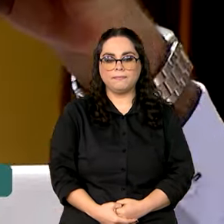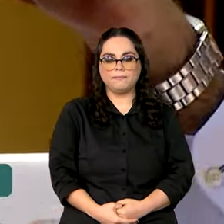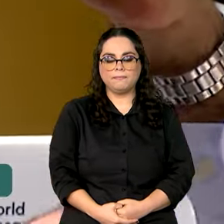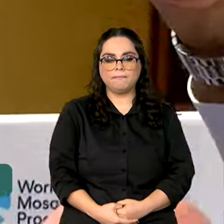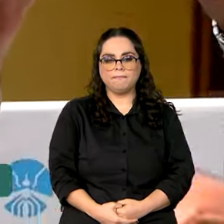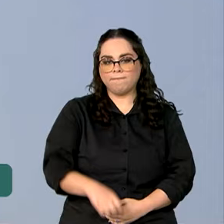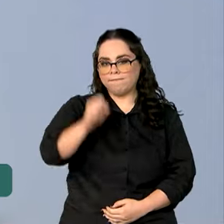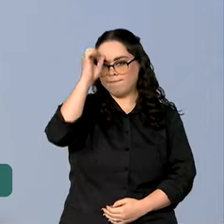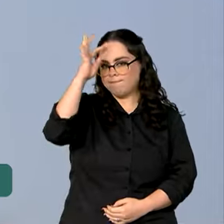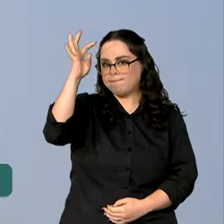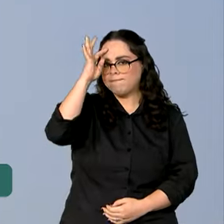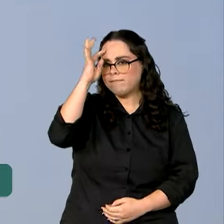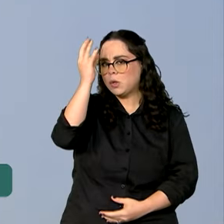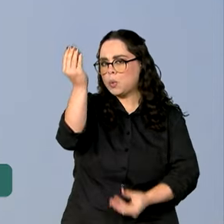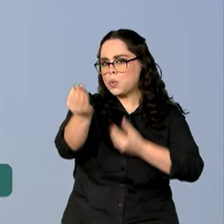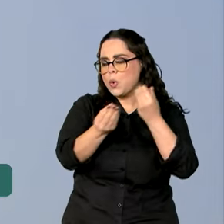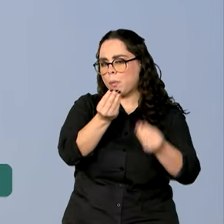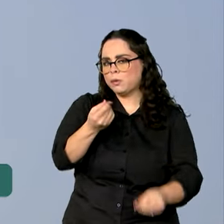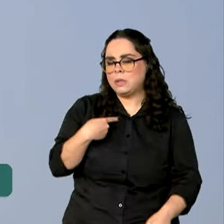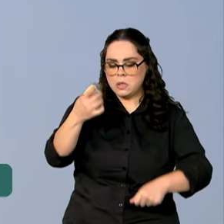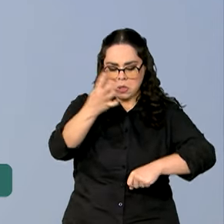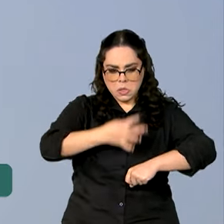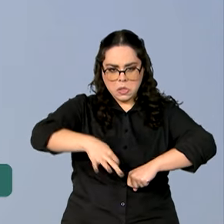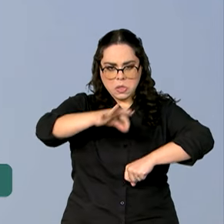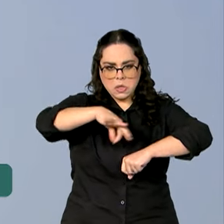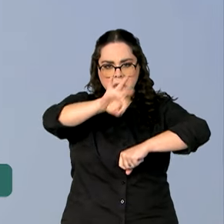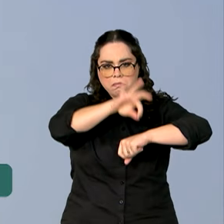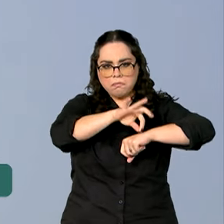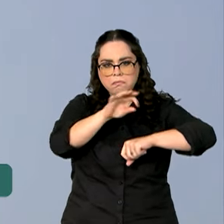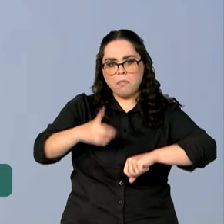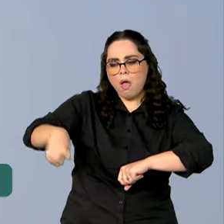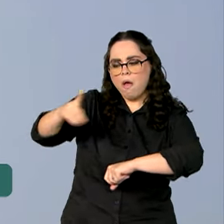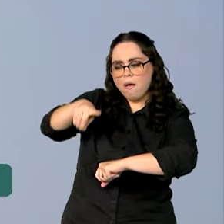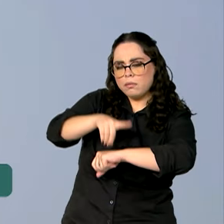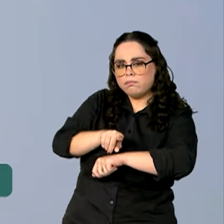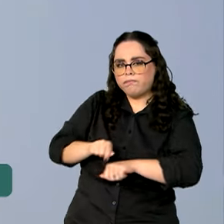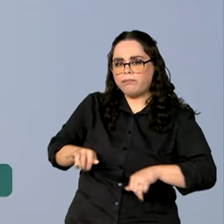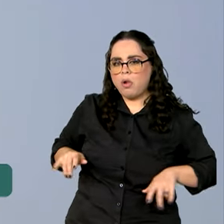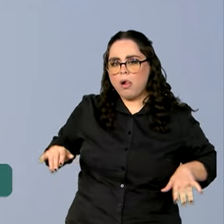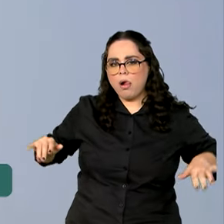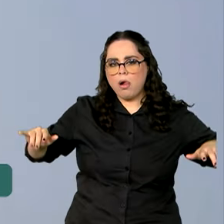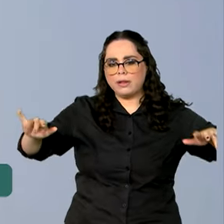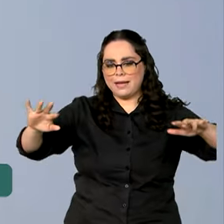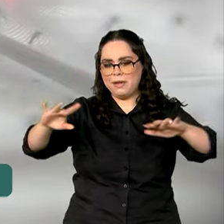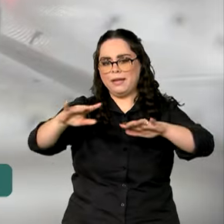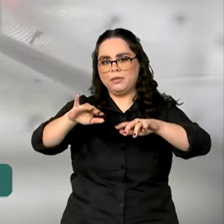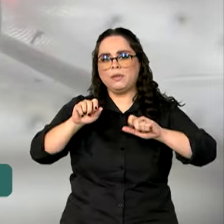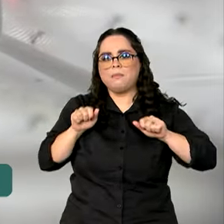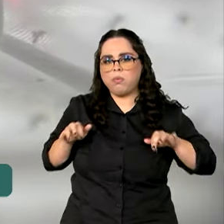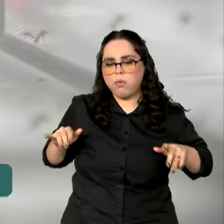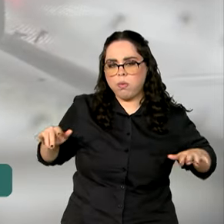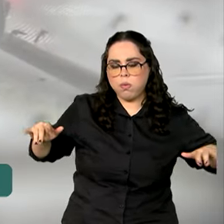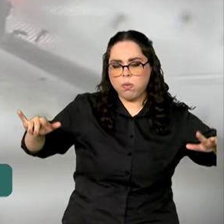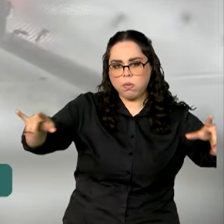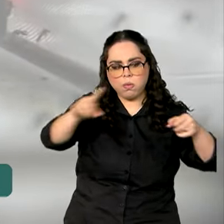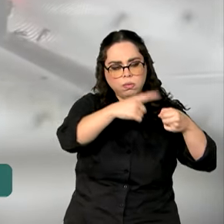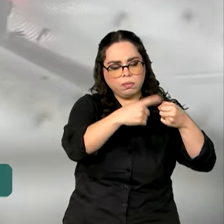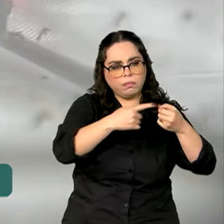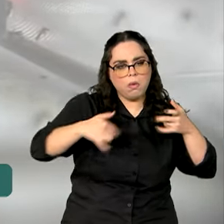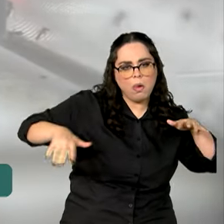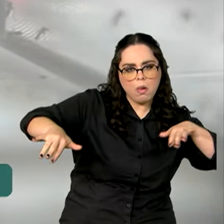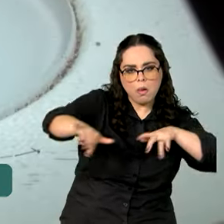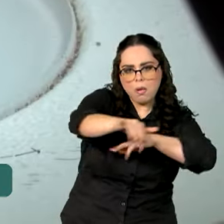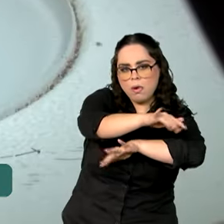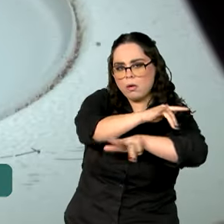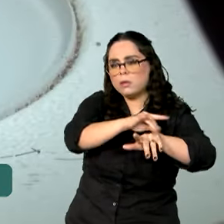Imagina só, mais mosquitos Aedes aegypti soltos para circular nas cidades. Mas esses mosquitos são